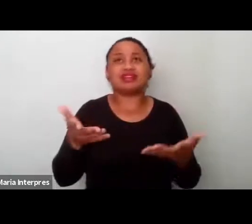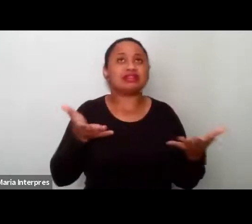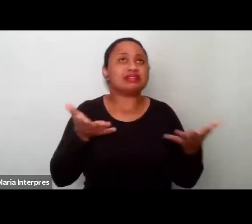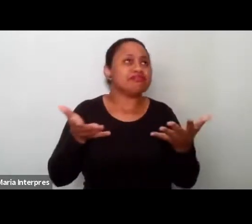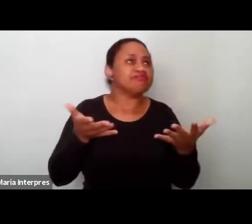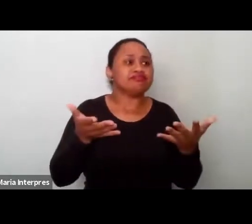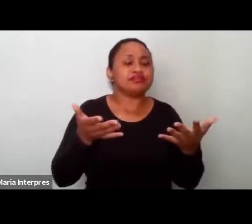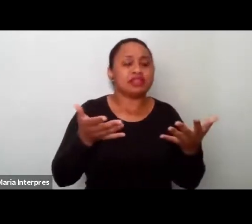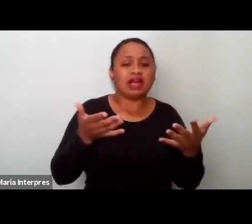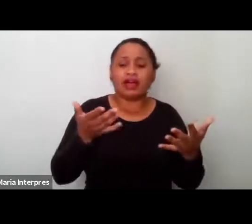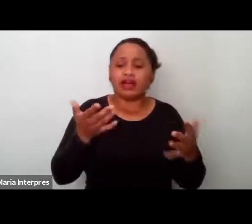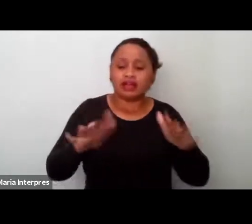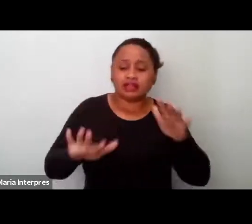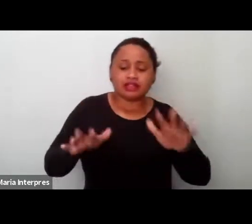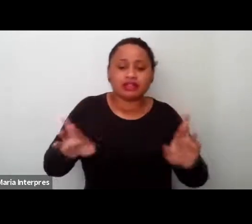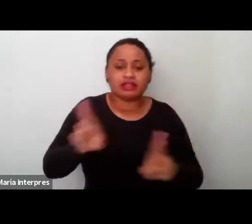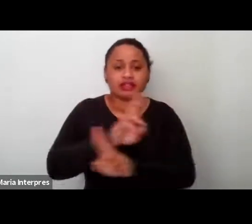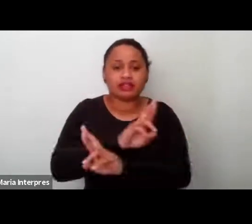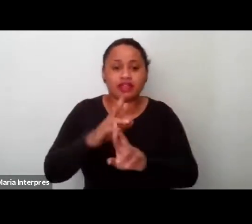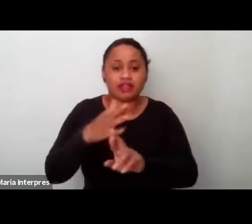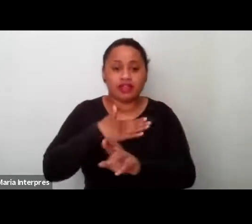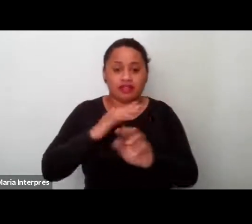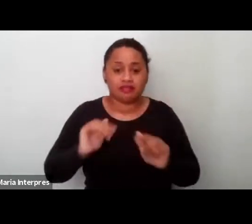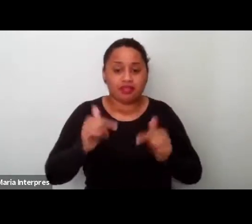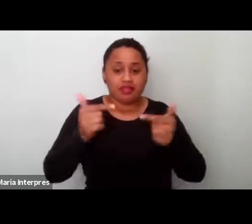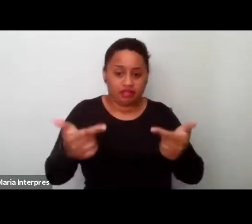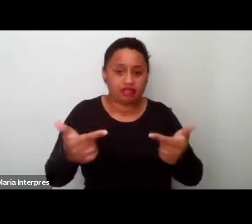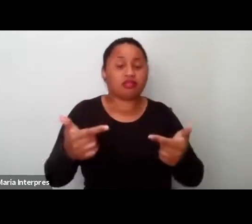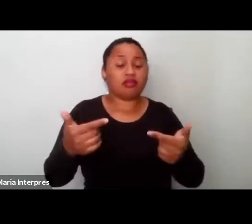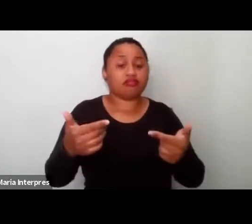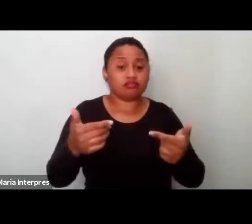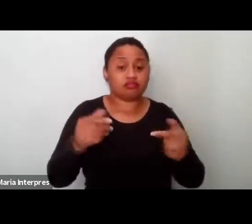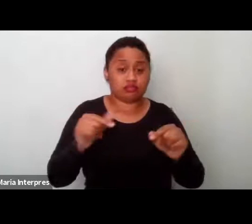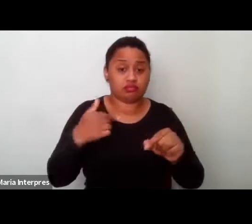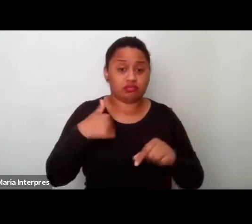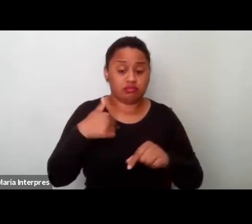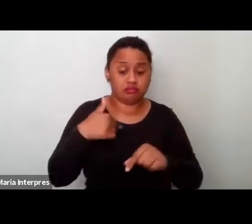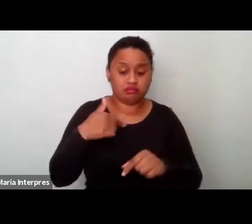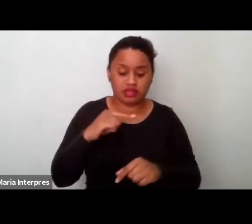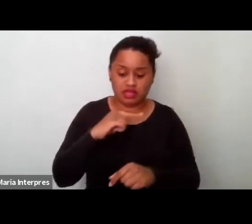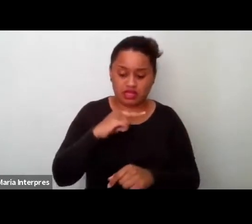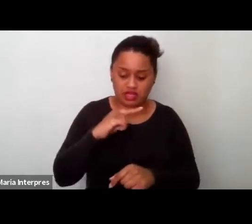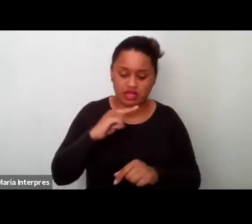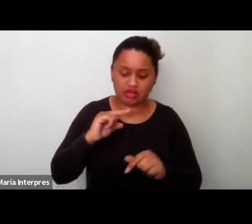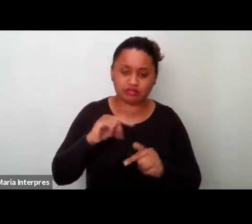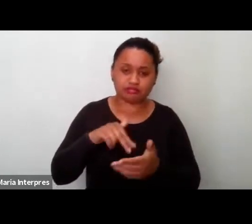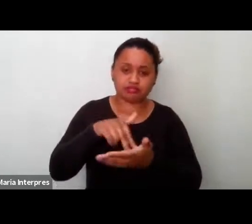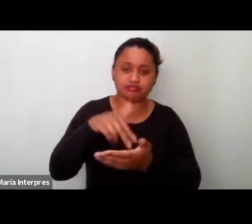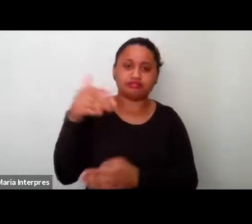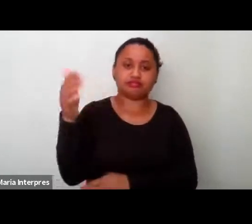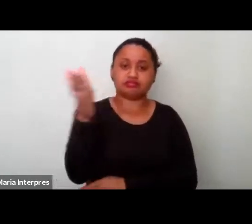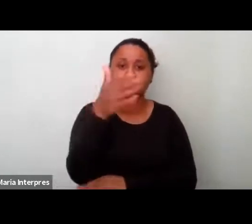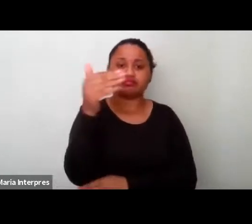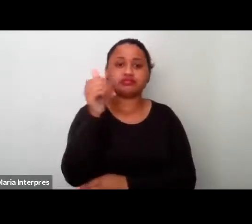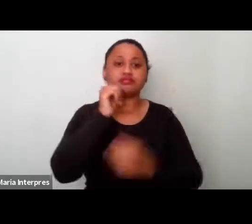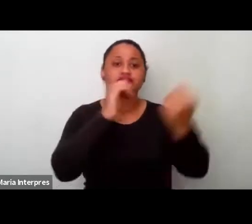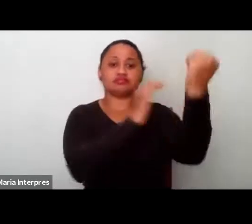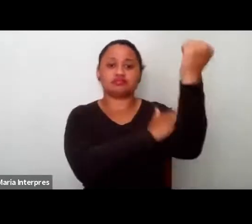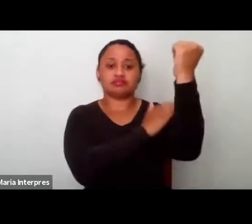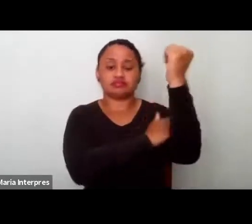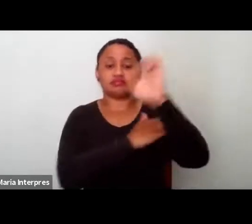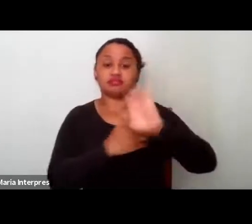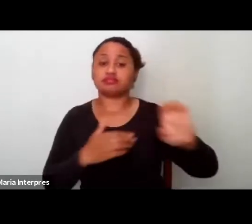associar a minha prática como uma bandeira feminista de esquerda significa